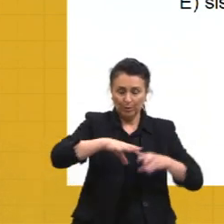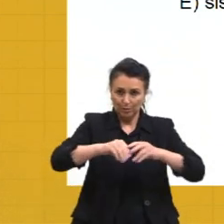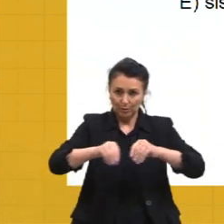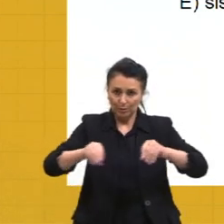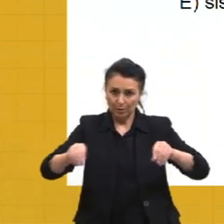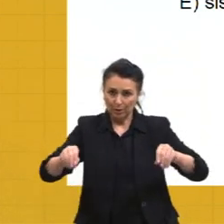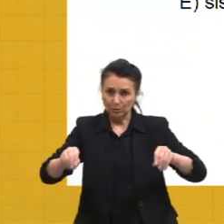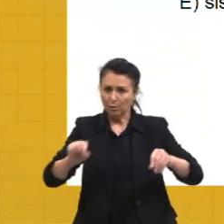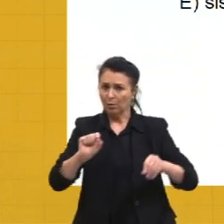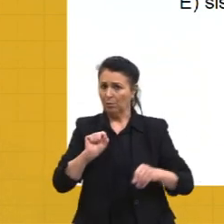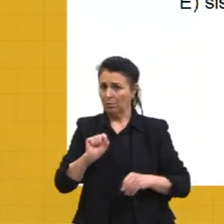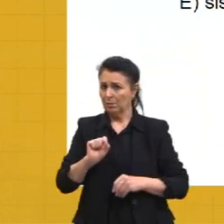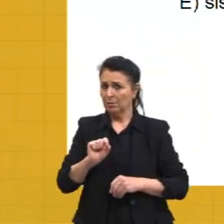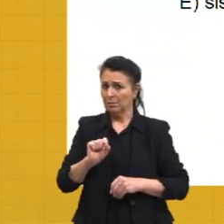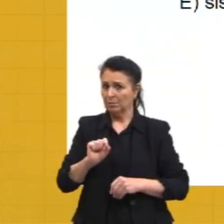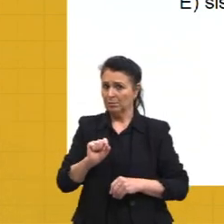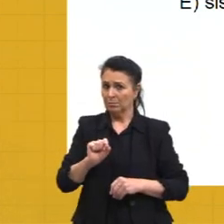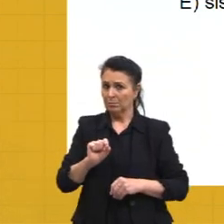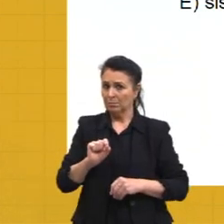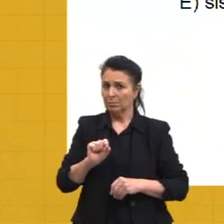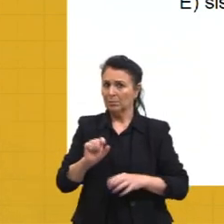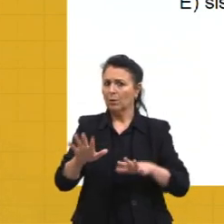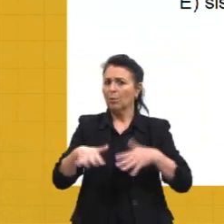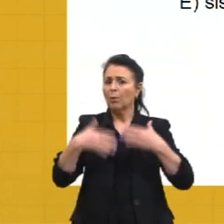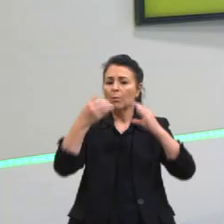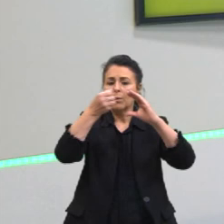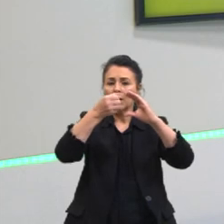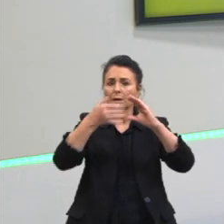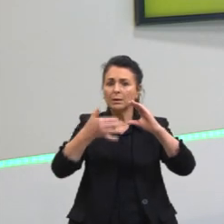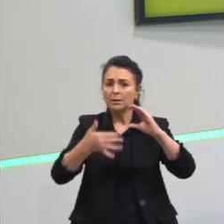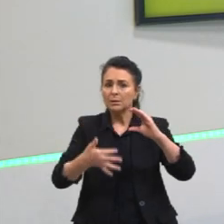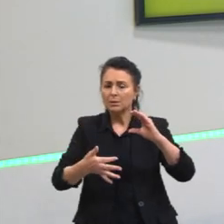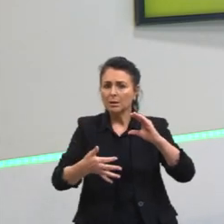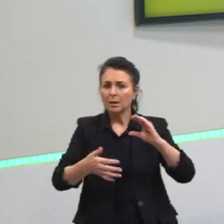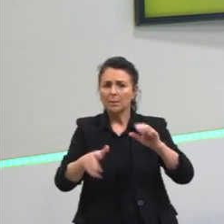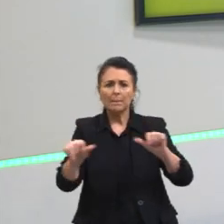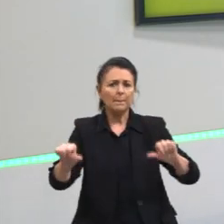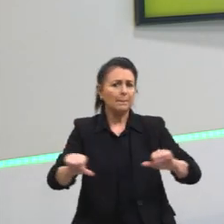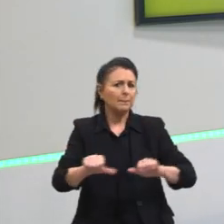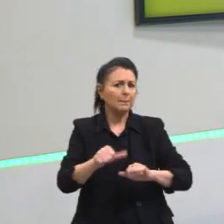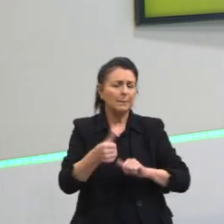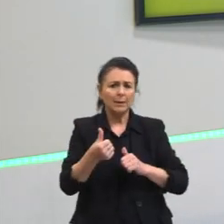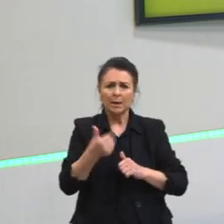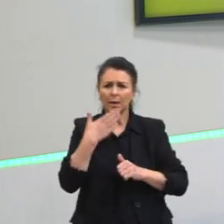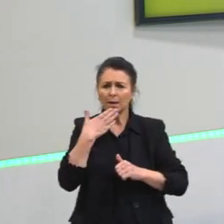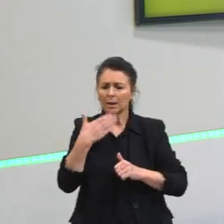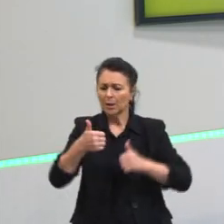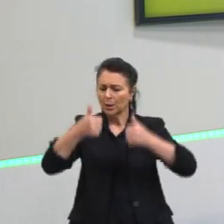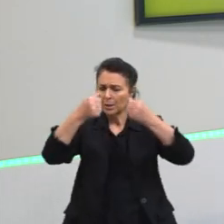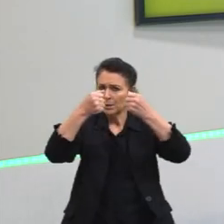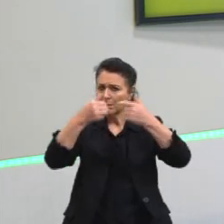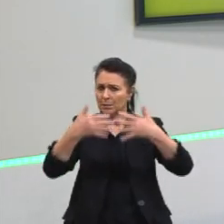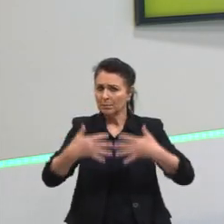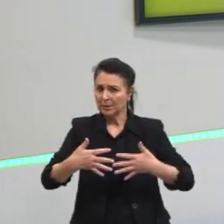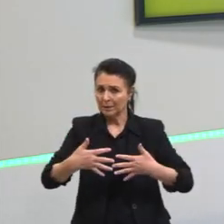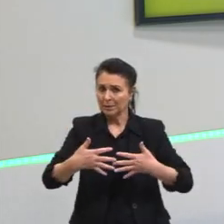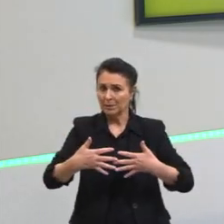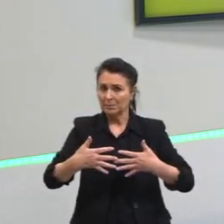é a presença de... Qual é a característica que vai justificar, então, esse sucesso que eles tiveram no ambiente terrestre?